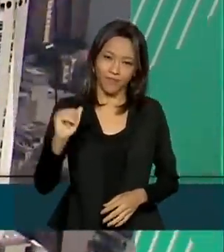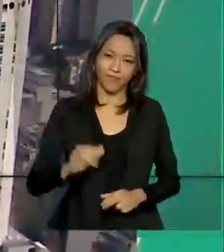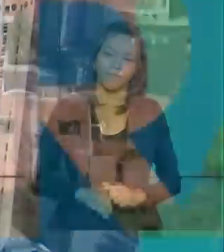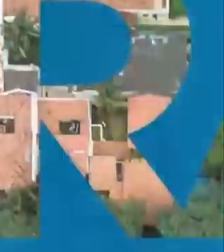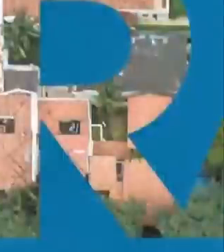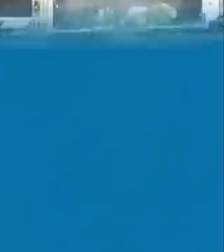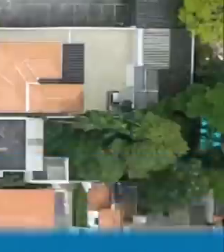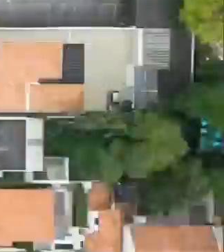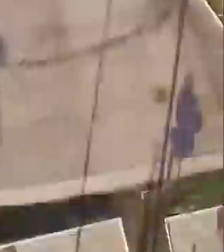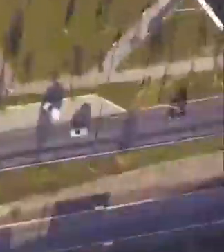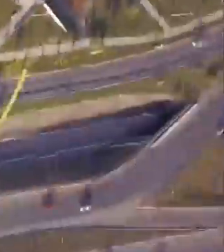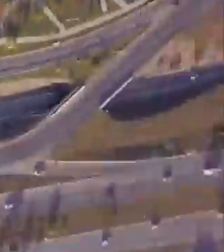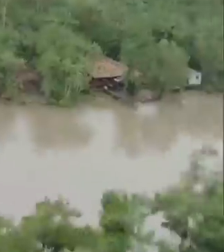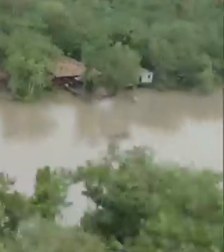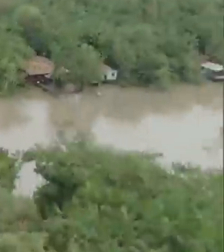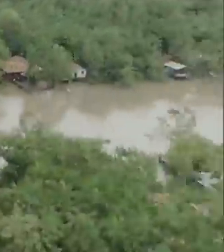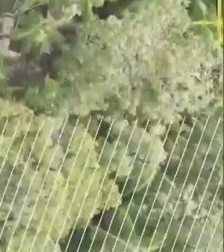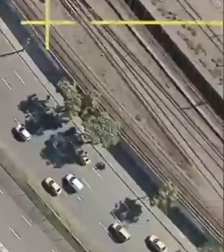lá!